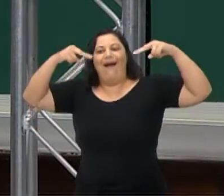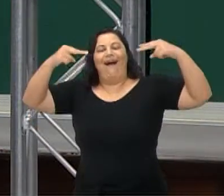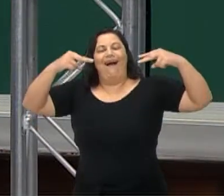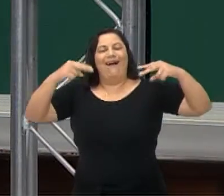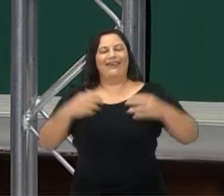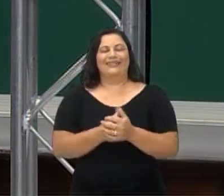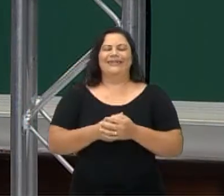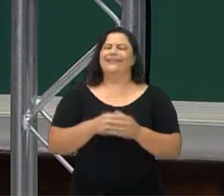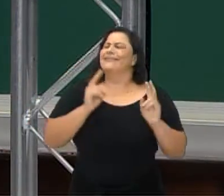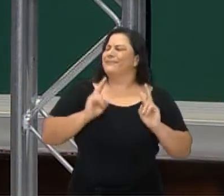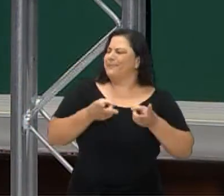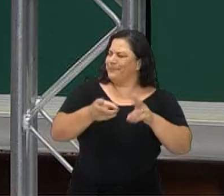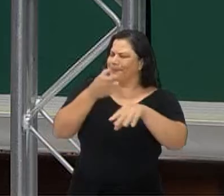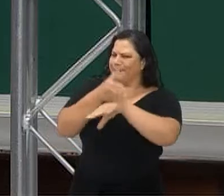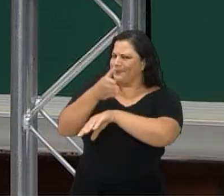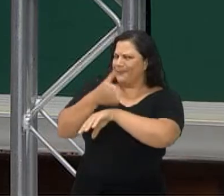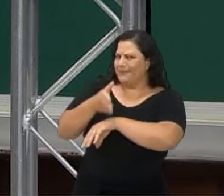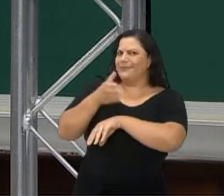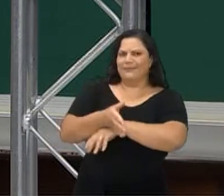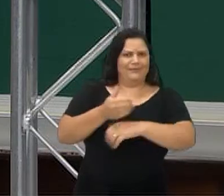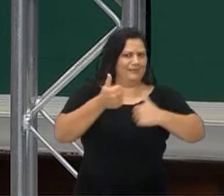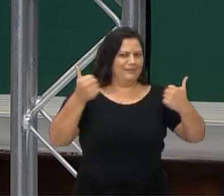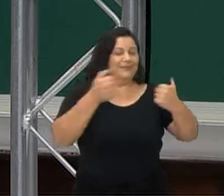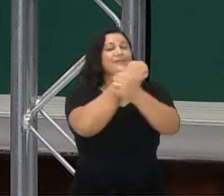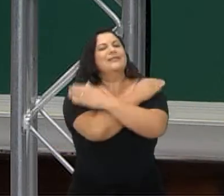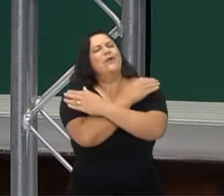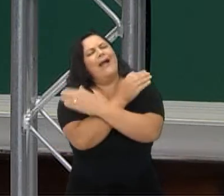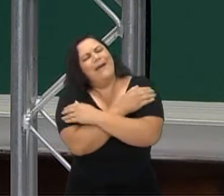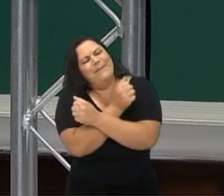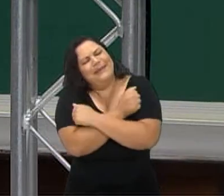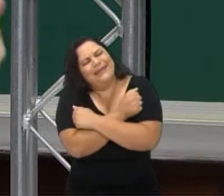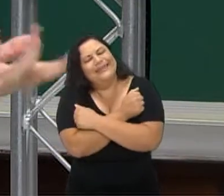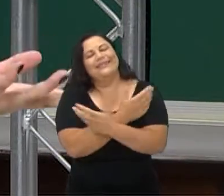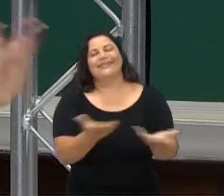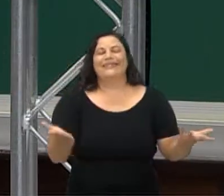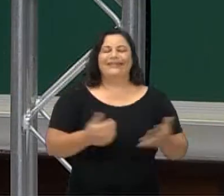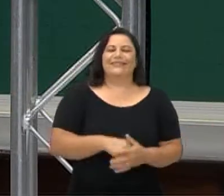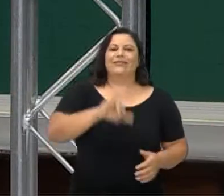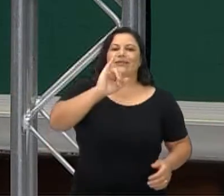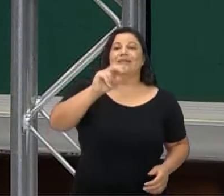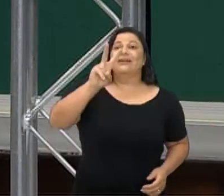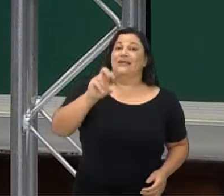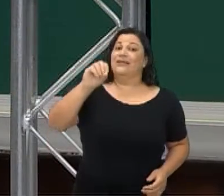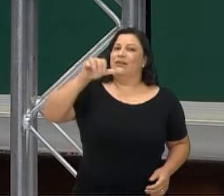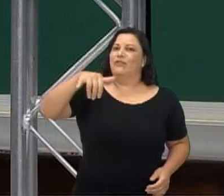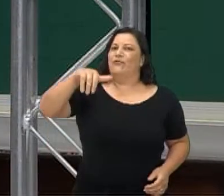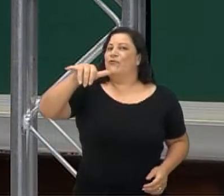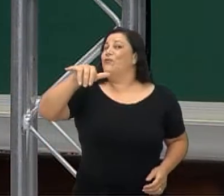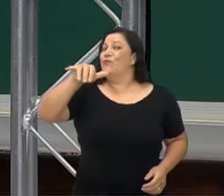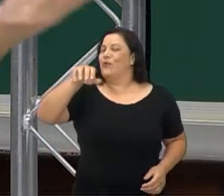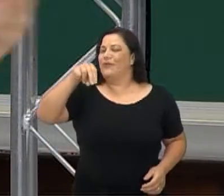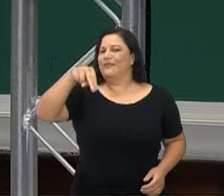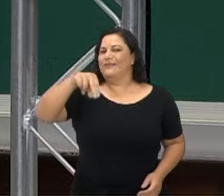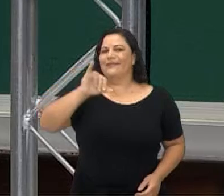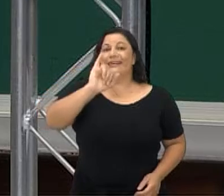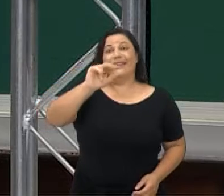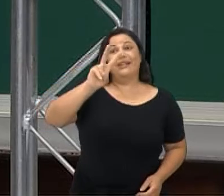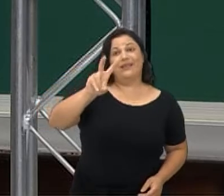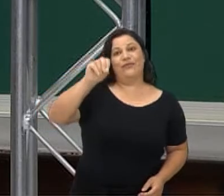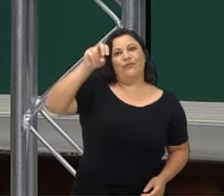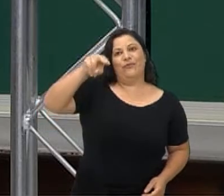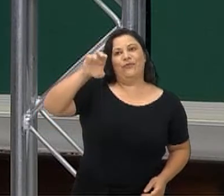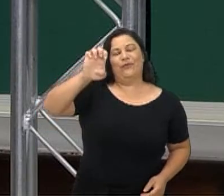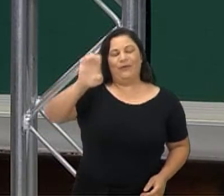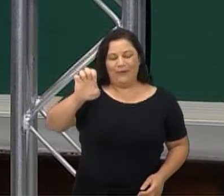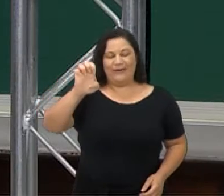participando. Também pedir um abraço para os alunos do Colégio Ivone Pimentel de Curitiba, que é a escola onde nós estamos aqui neste